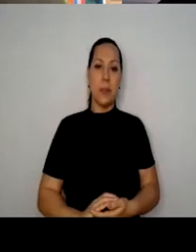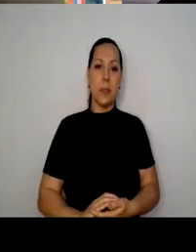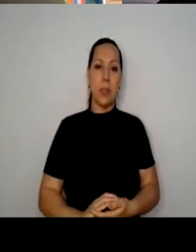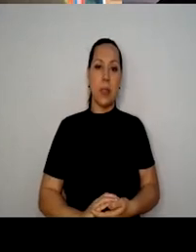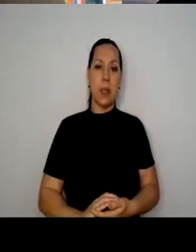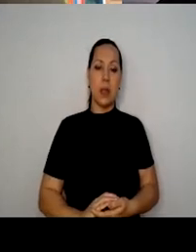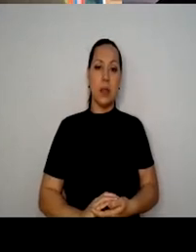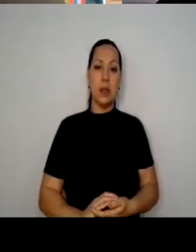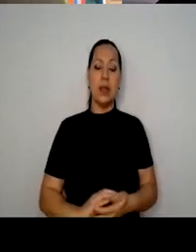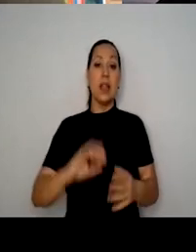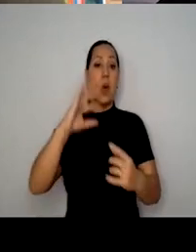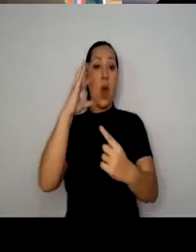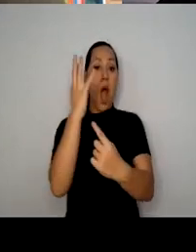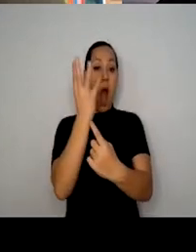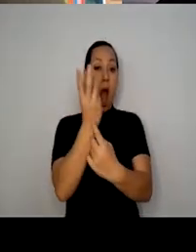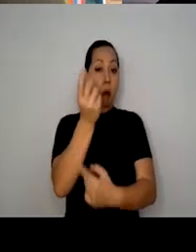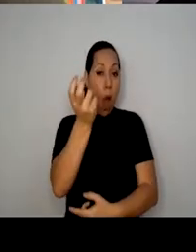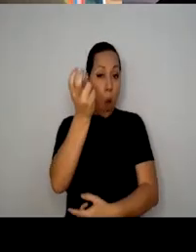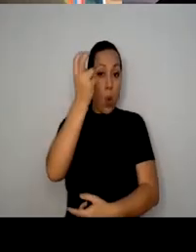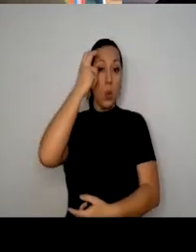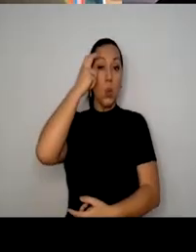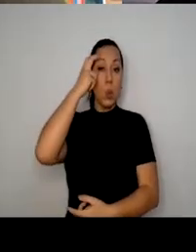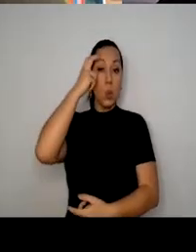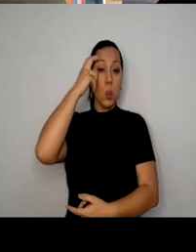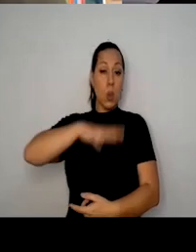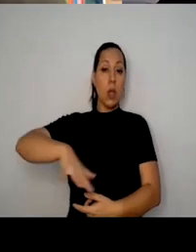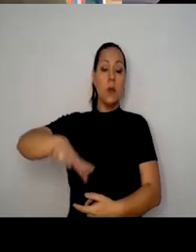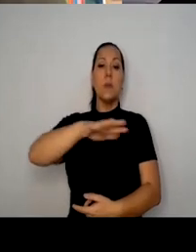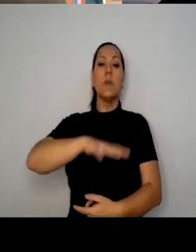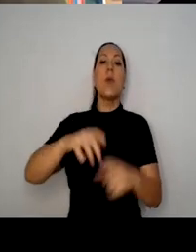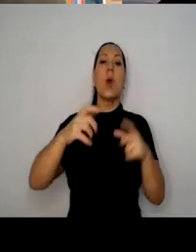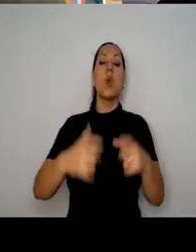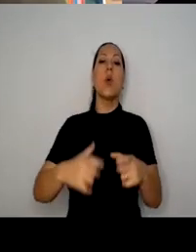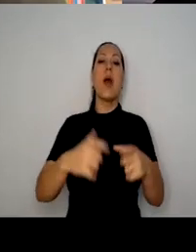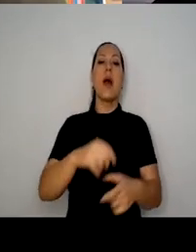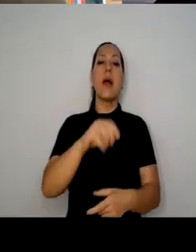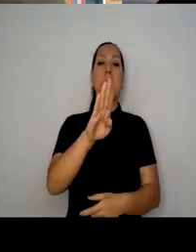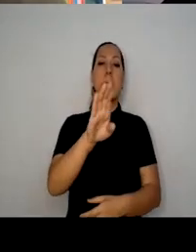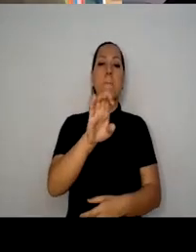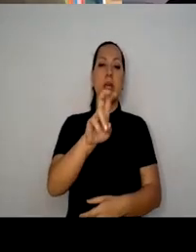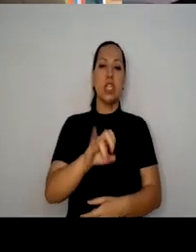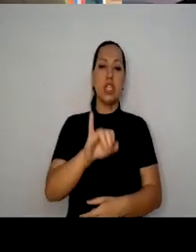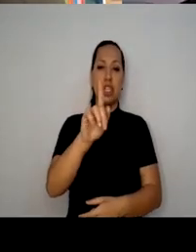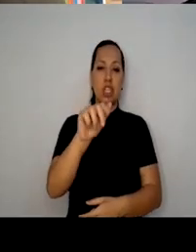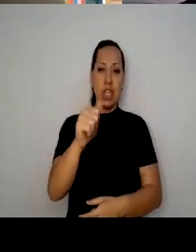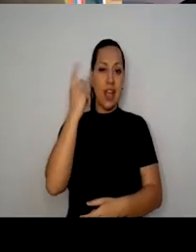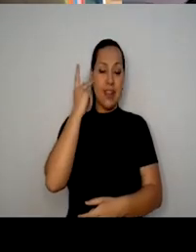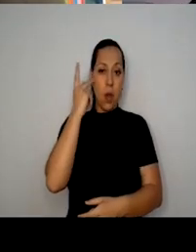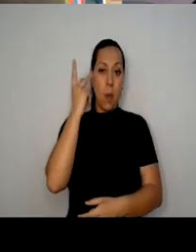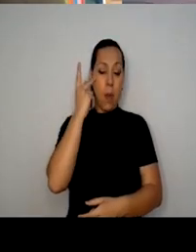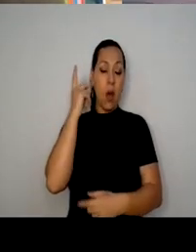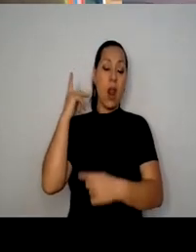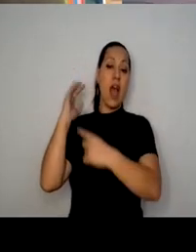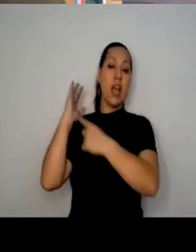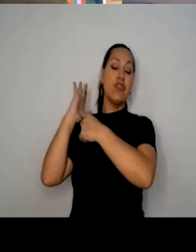a cultura ali desse território que é o Bixiga, e a gente vai trazer aí o nosso ancestral,